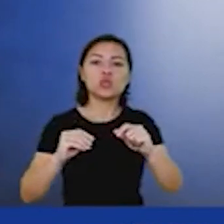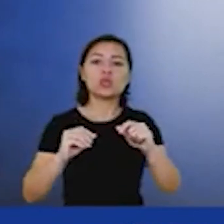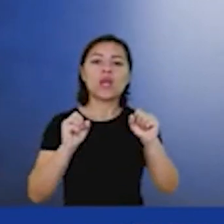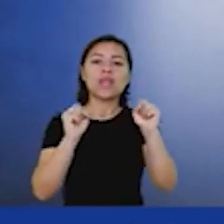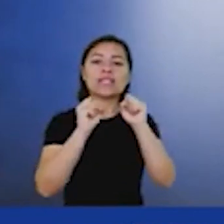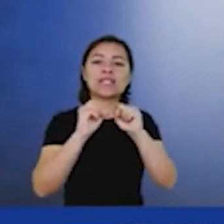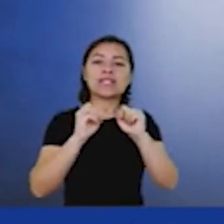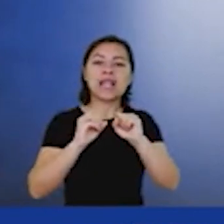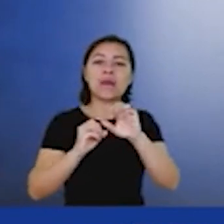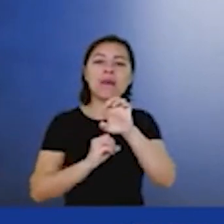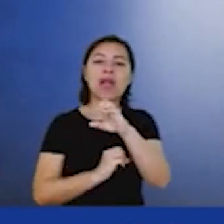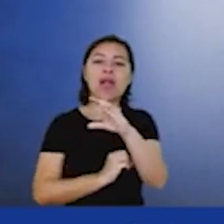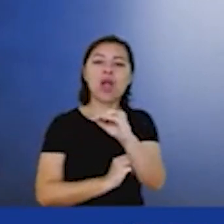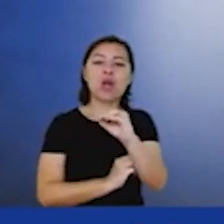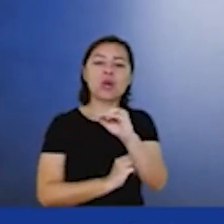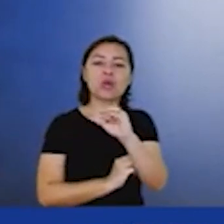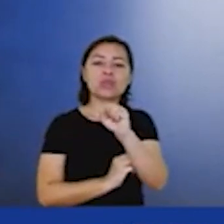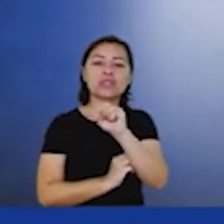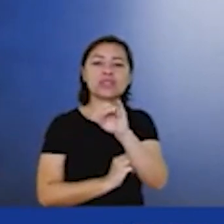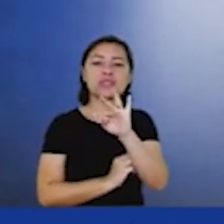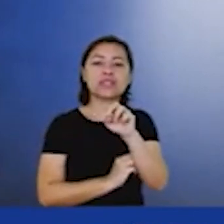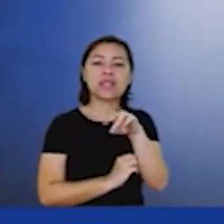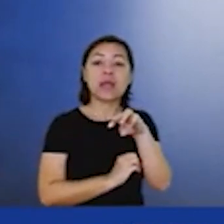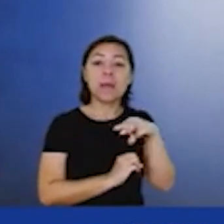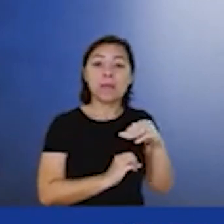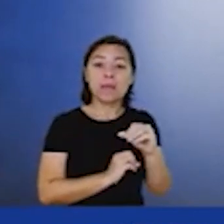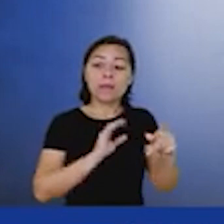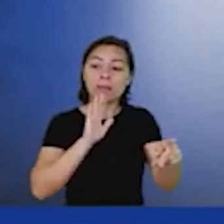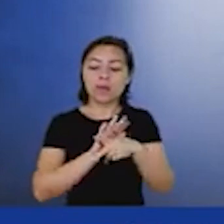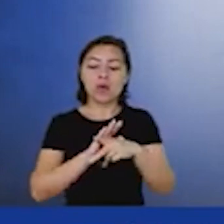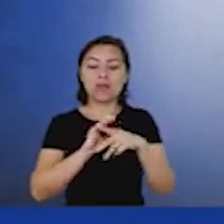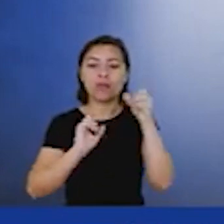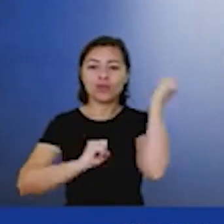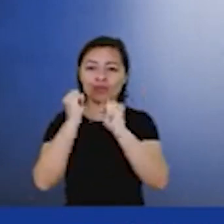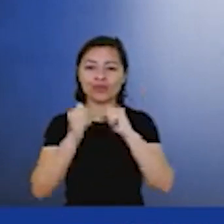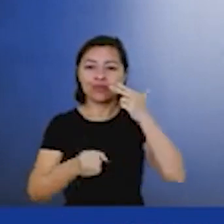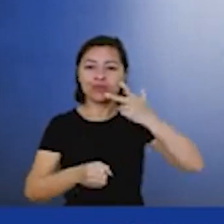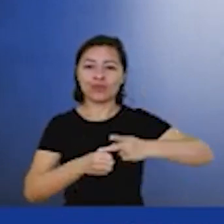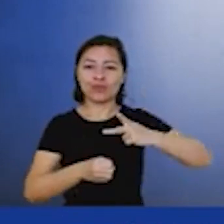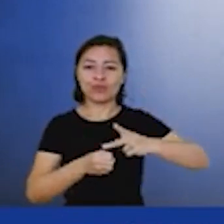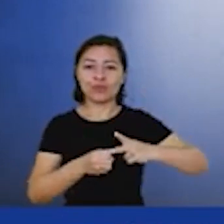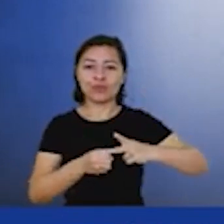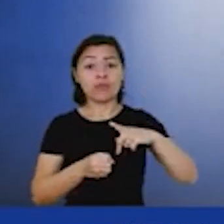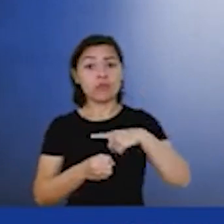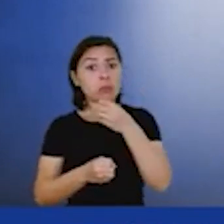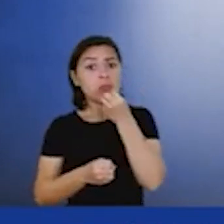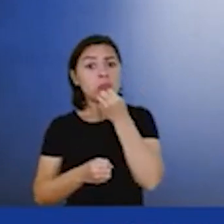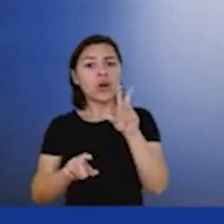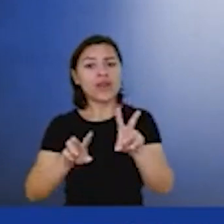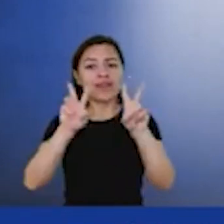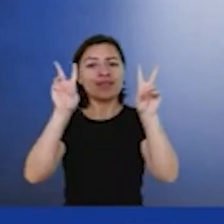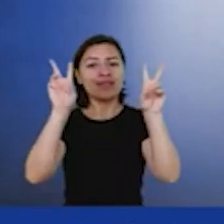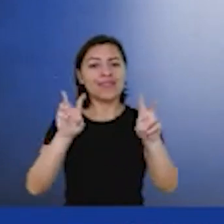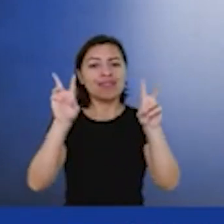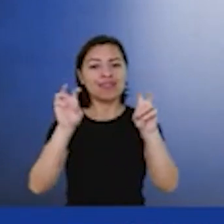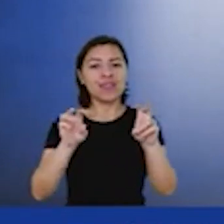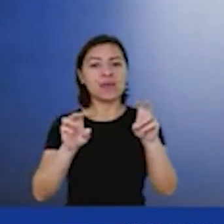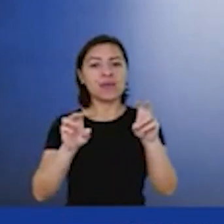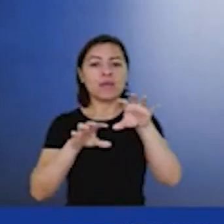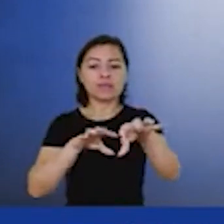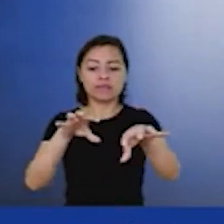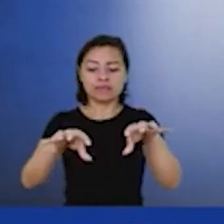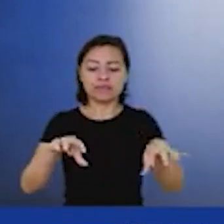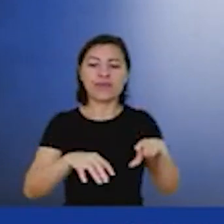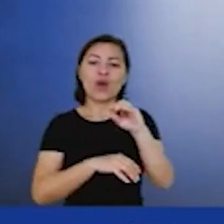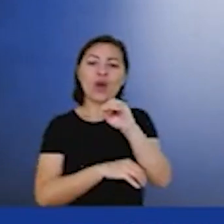indústria do petróleo e aí muito bom ter escolhido o tema do painel como setor de óleo